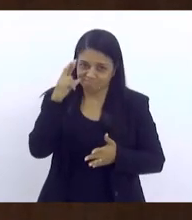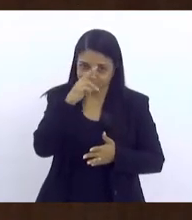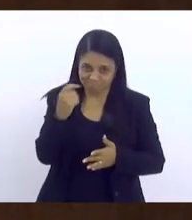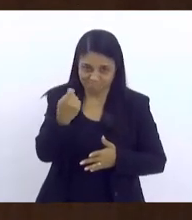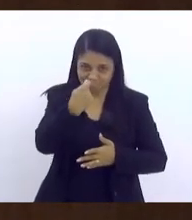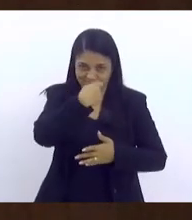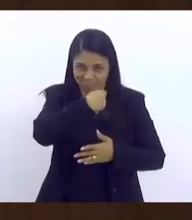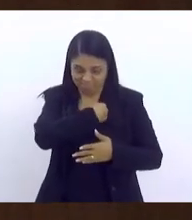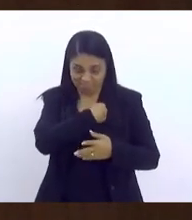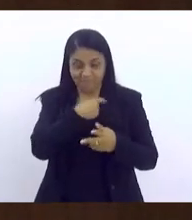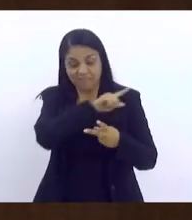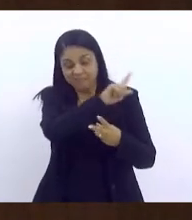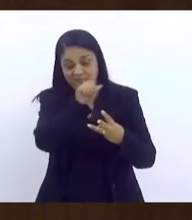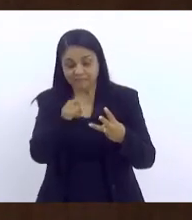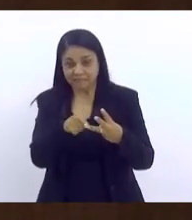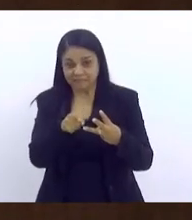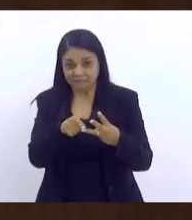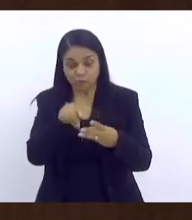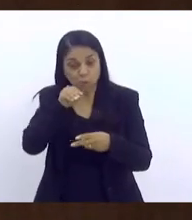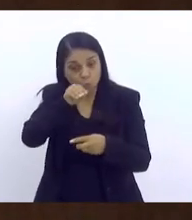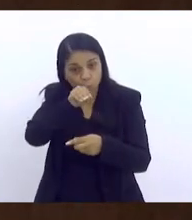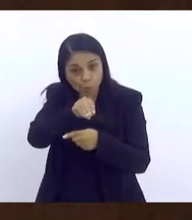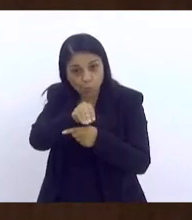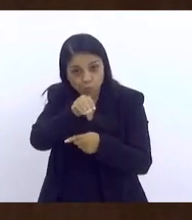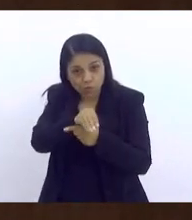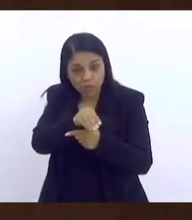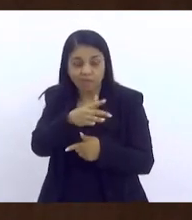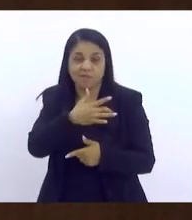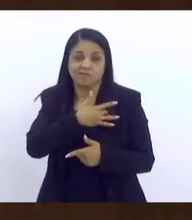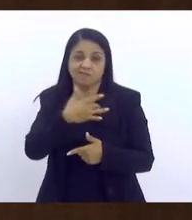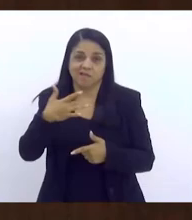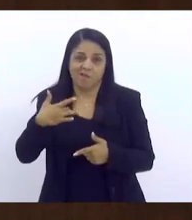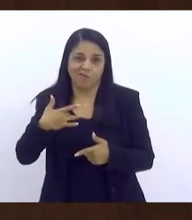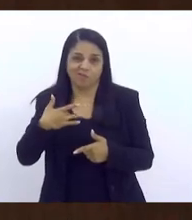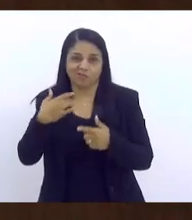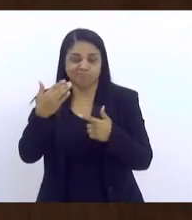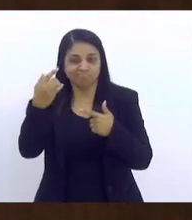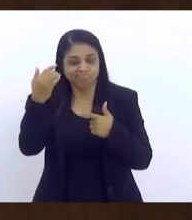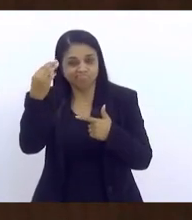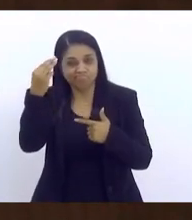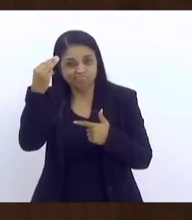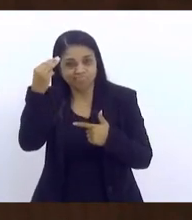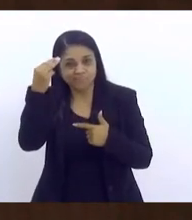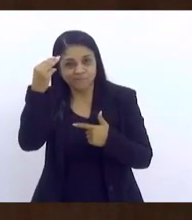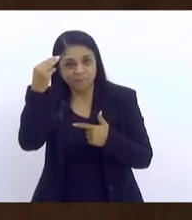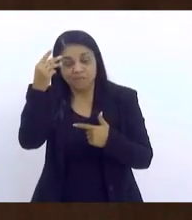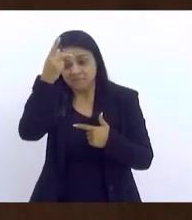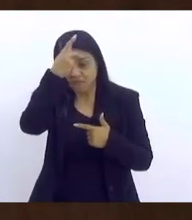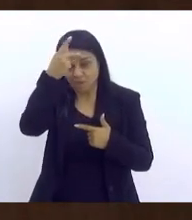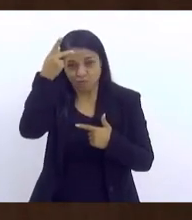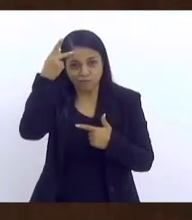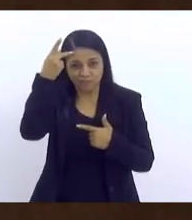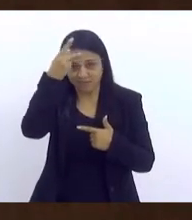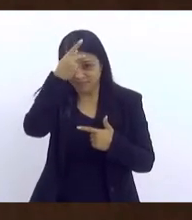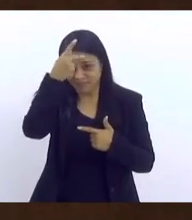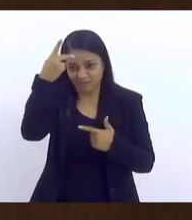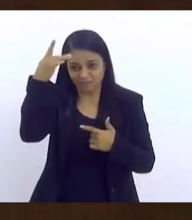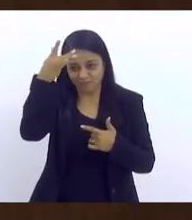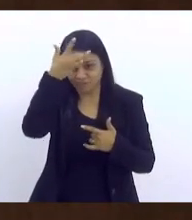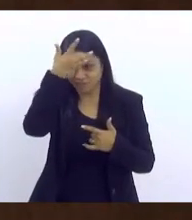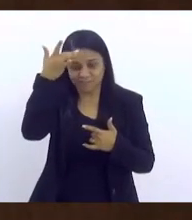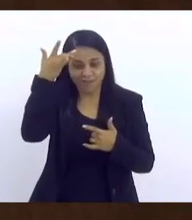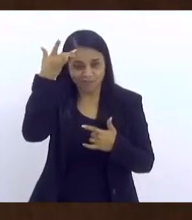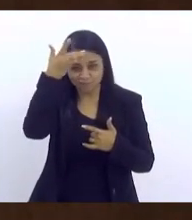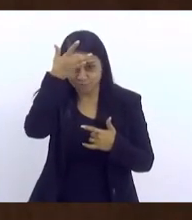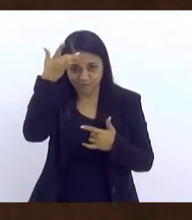Terceiro lugar, cuidar realmente da saúde mental dos alunos, até dos profissionais, também, que a gente está